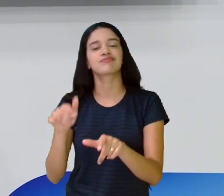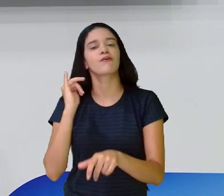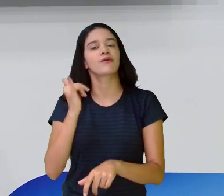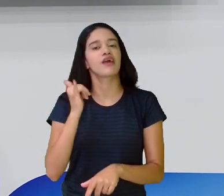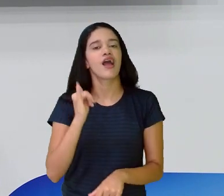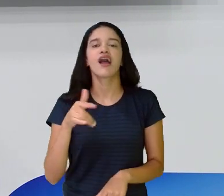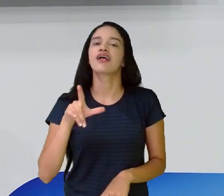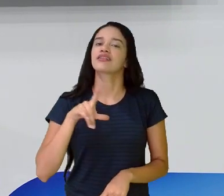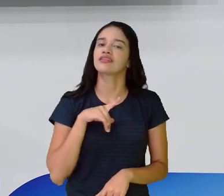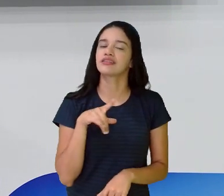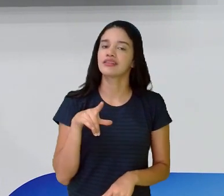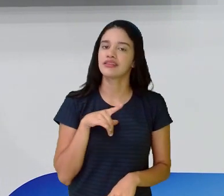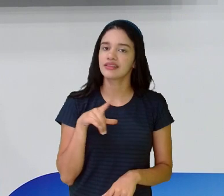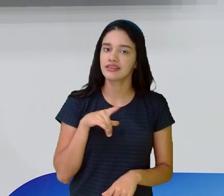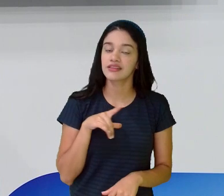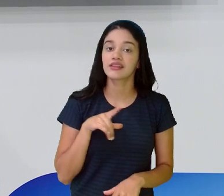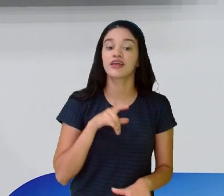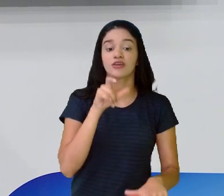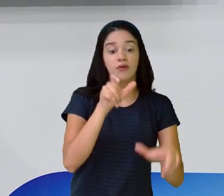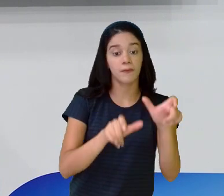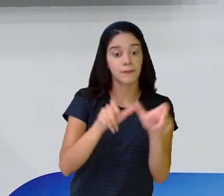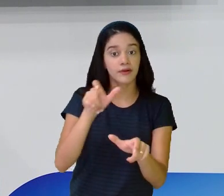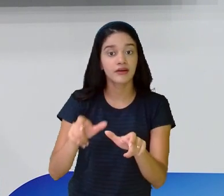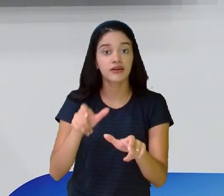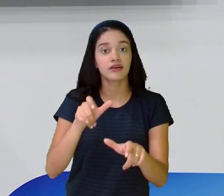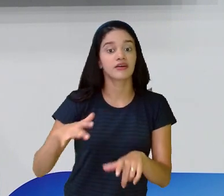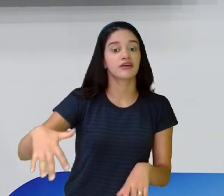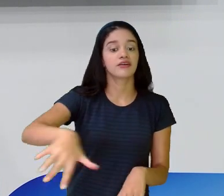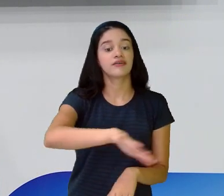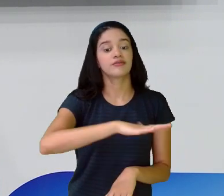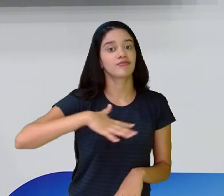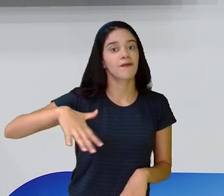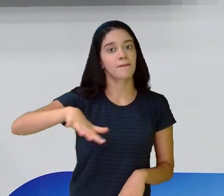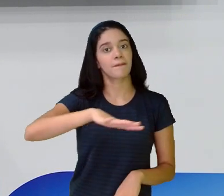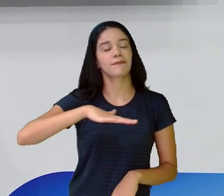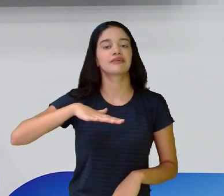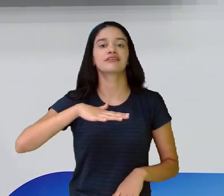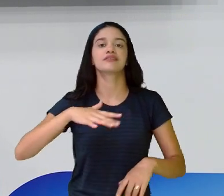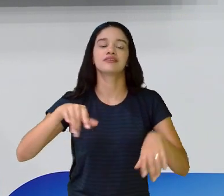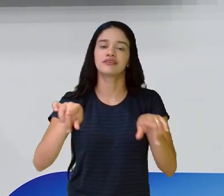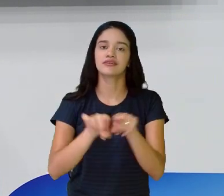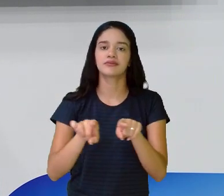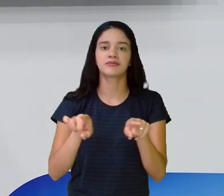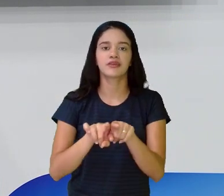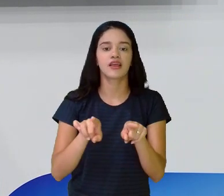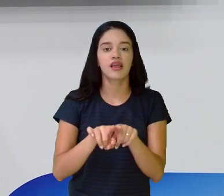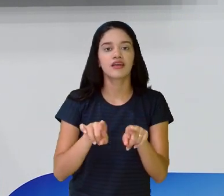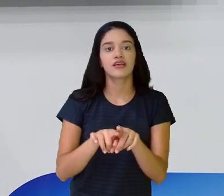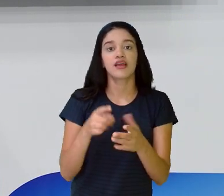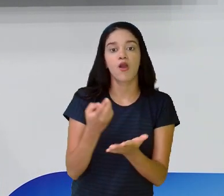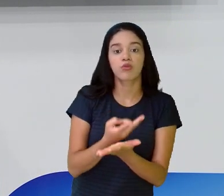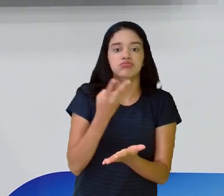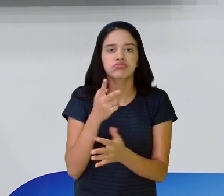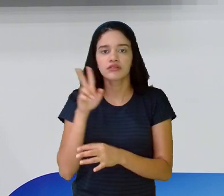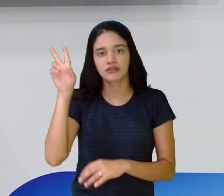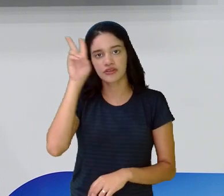tem os personagens, tem o ambiente, aonde acontece toda essa trama, não é?